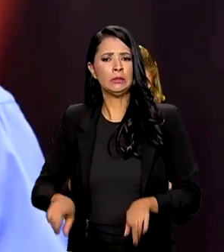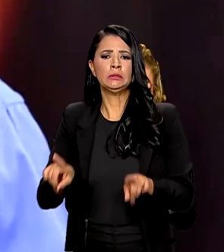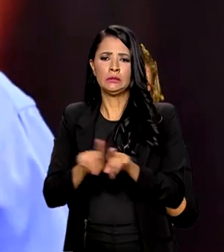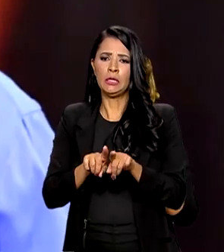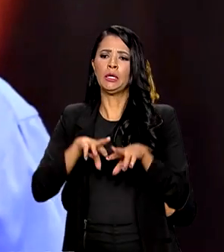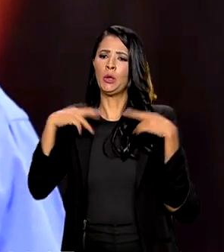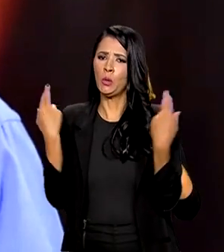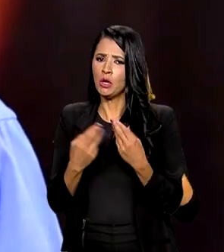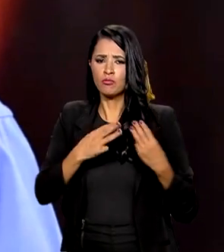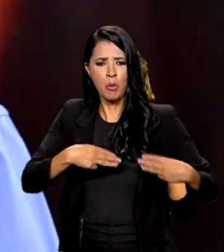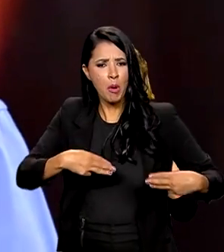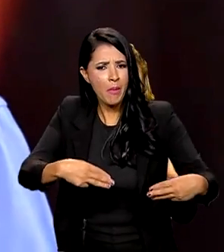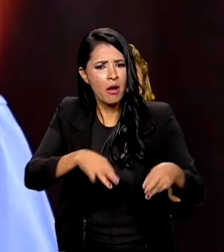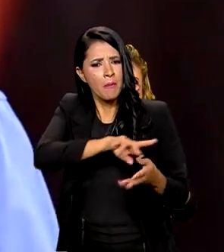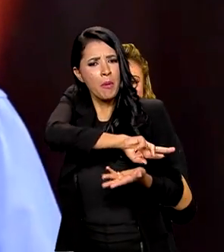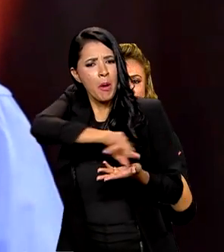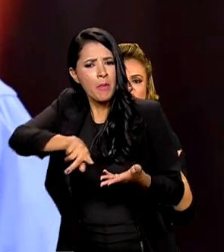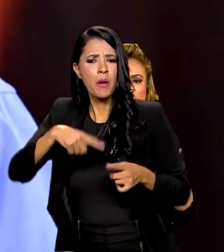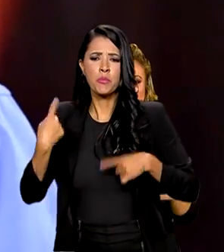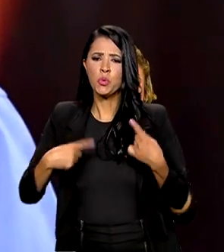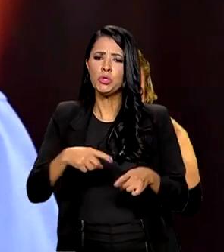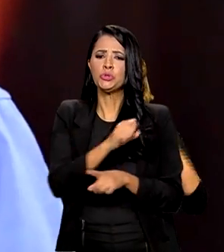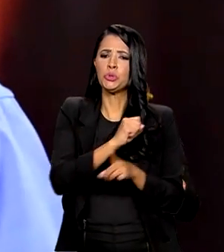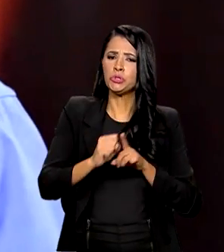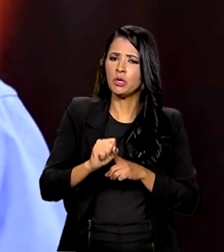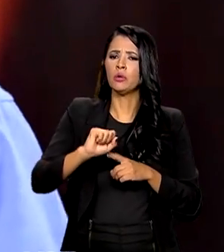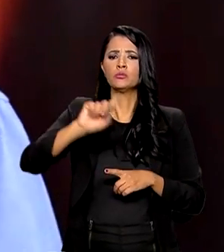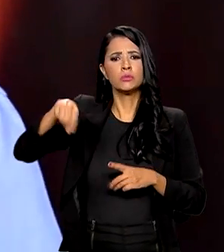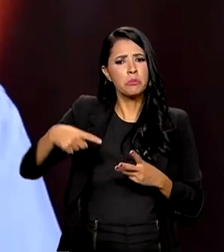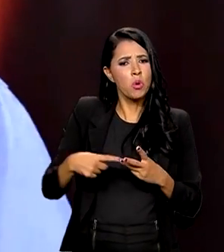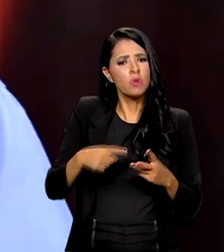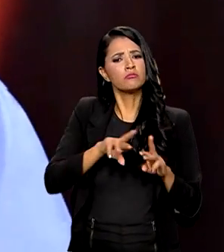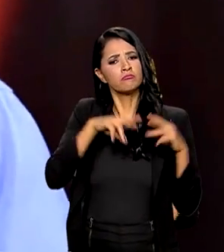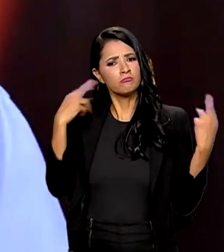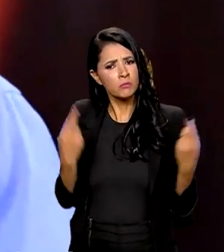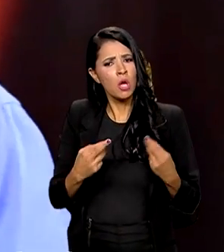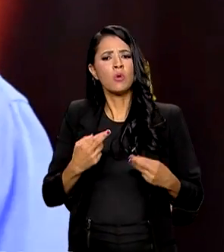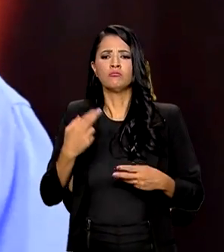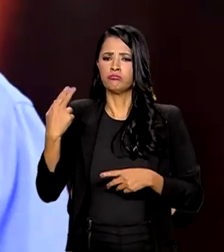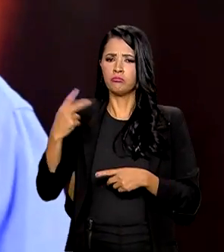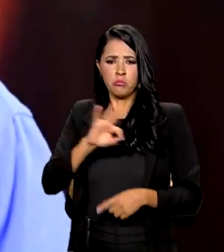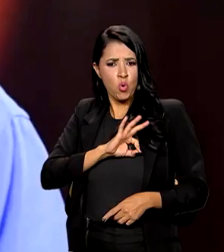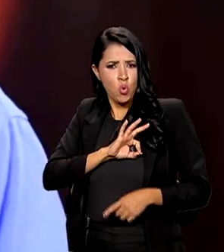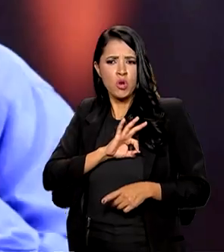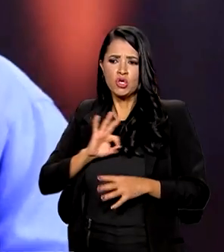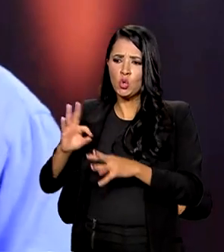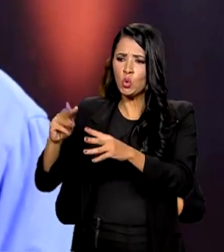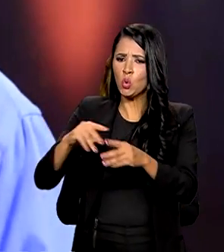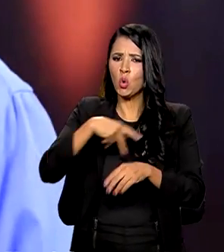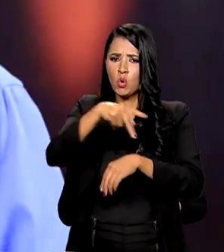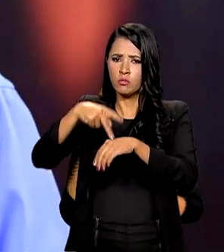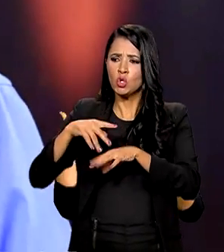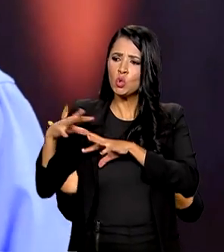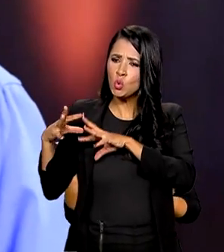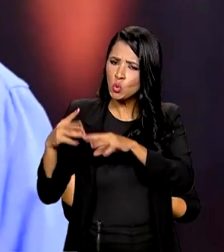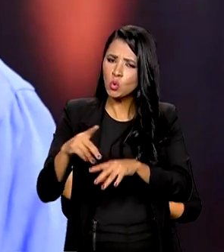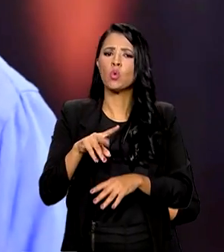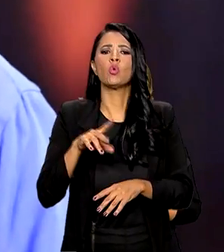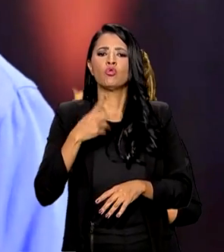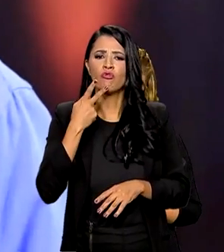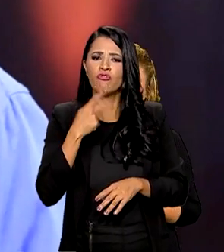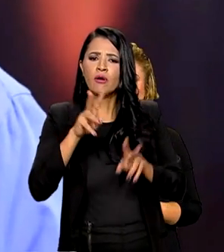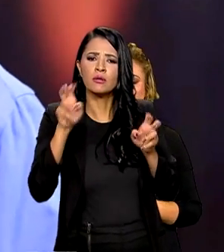Ministérios de Política Social, depois vamos ter reuniões das polícias de todos esses países. Todo mundo fala da